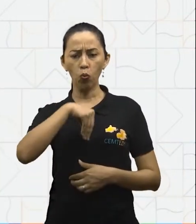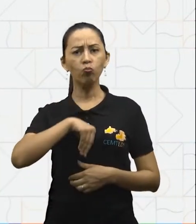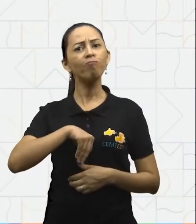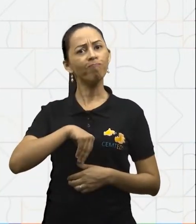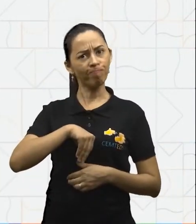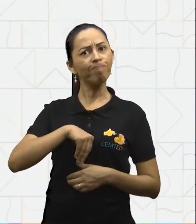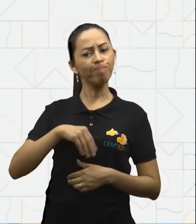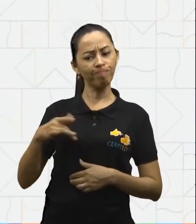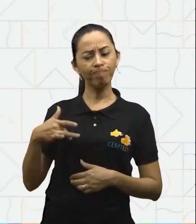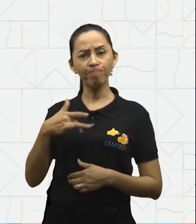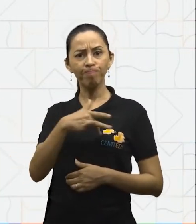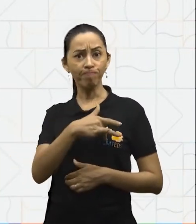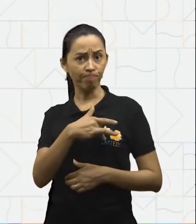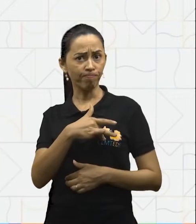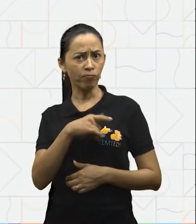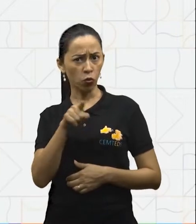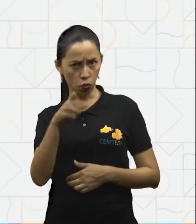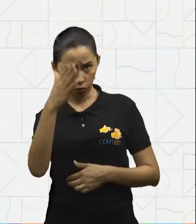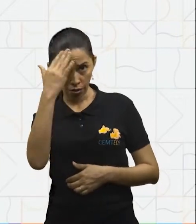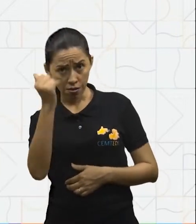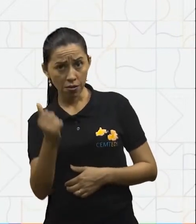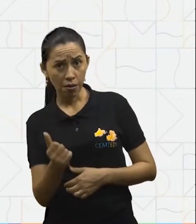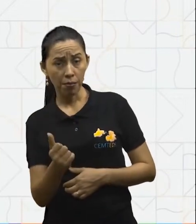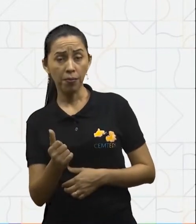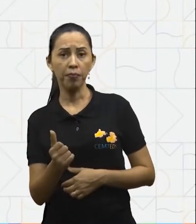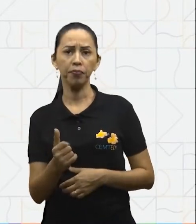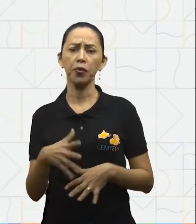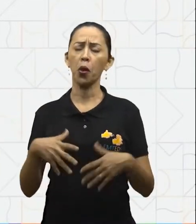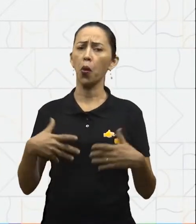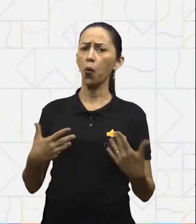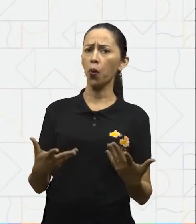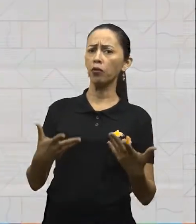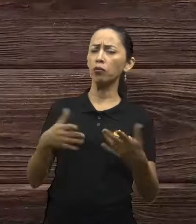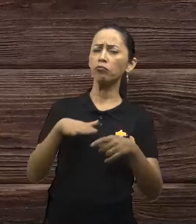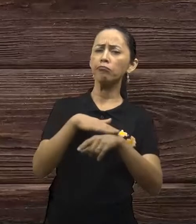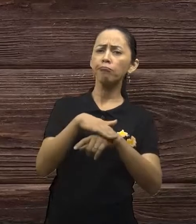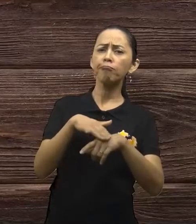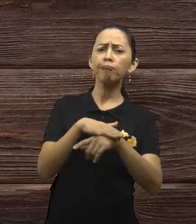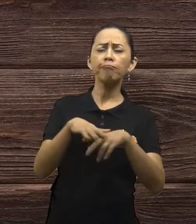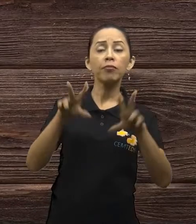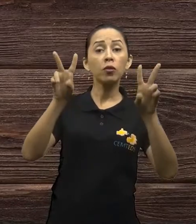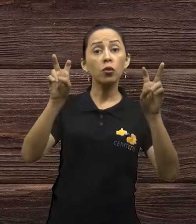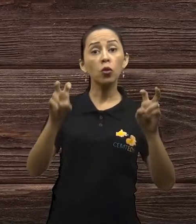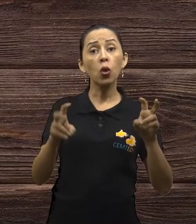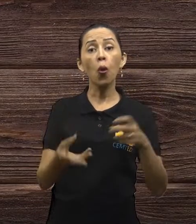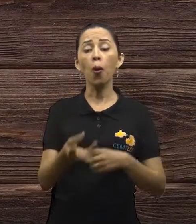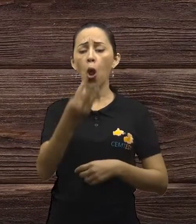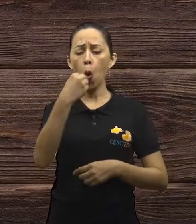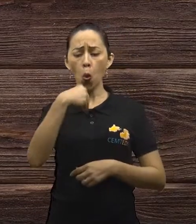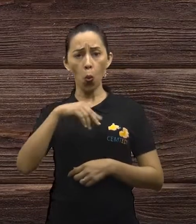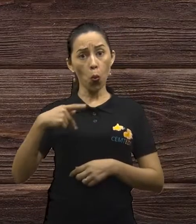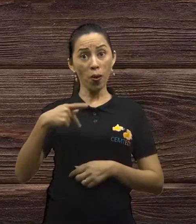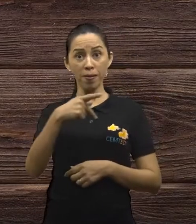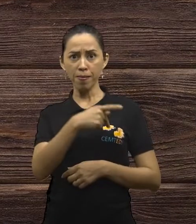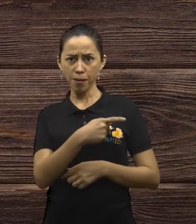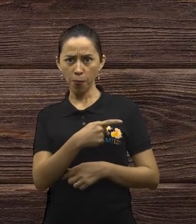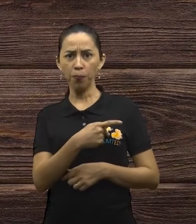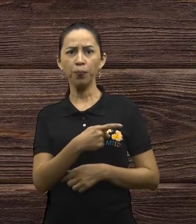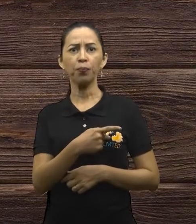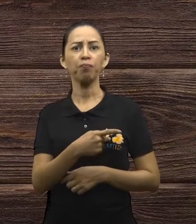Quando falamos em nutrição, podemos nos referir a duas coisas. Primeiro, a ciência,